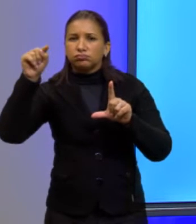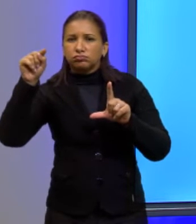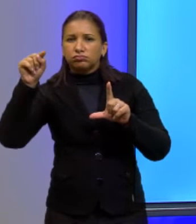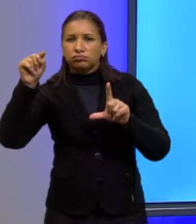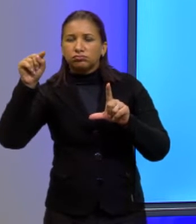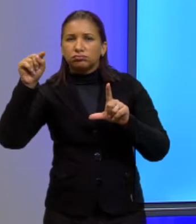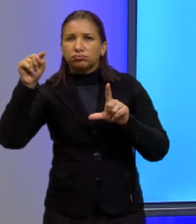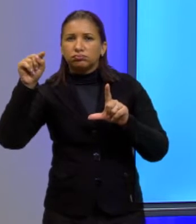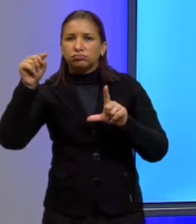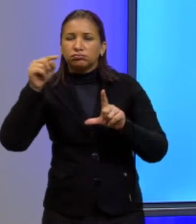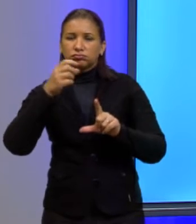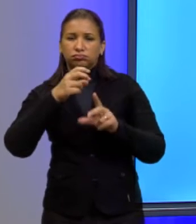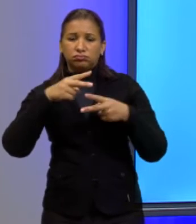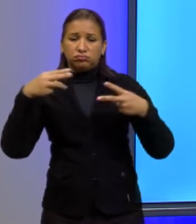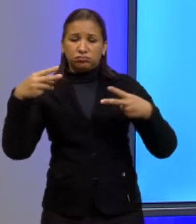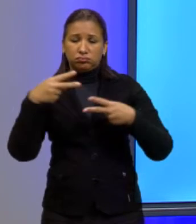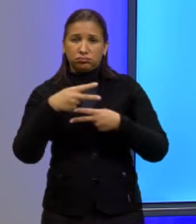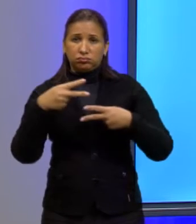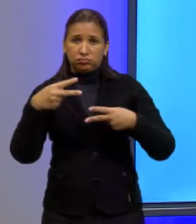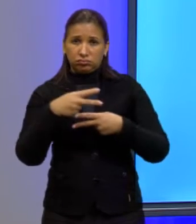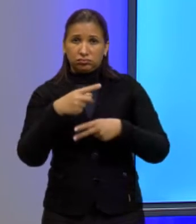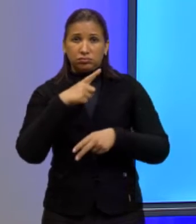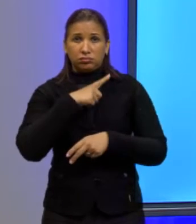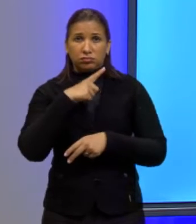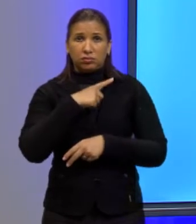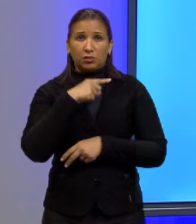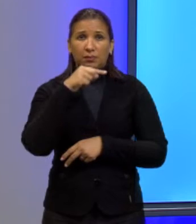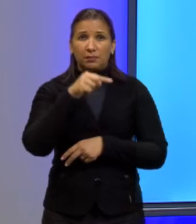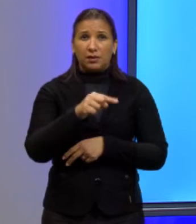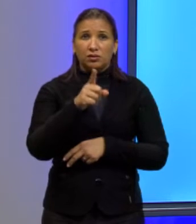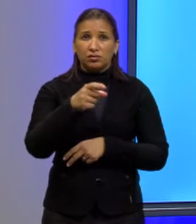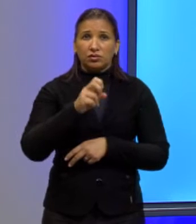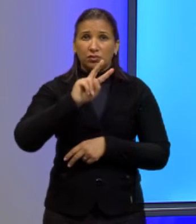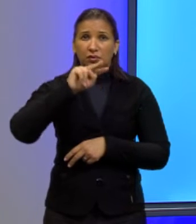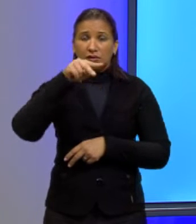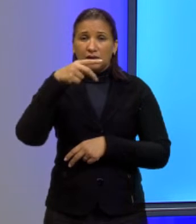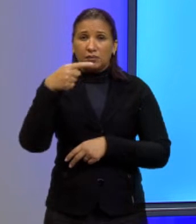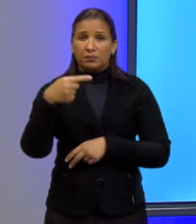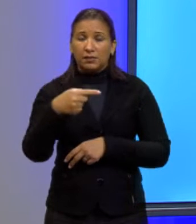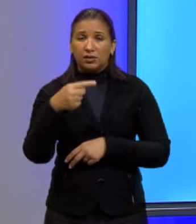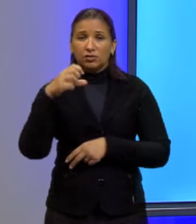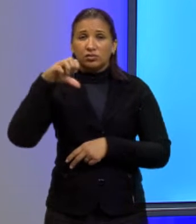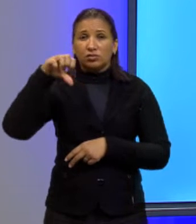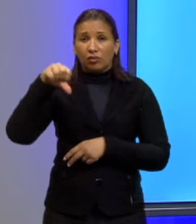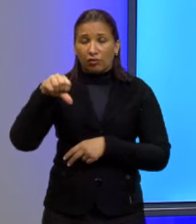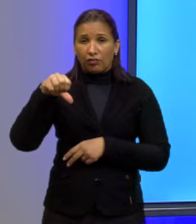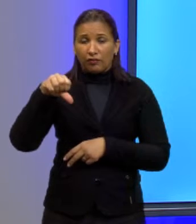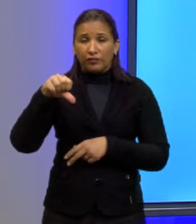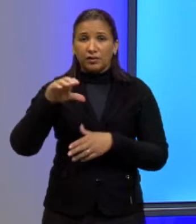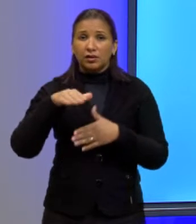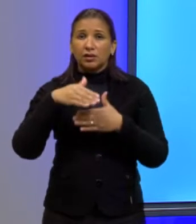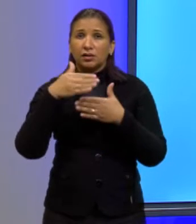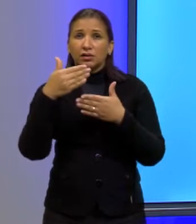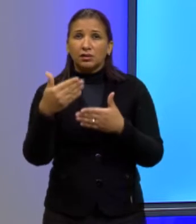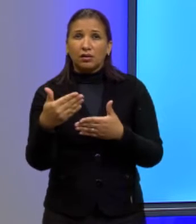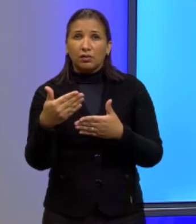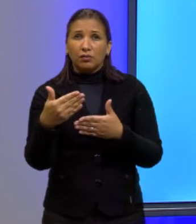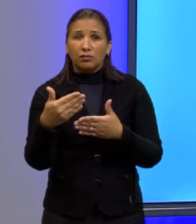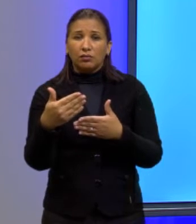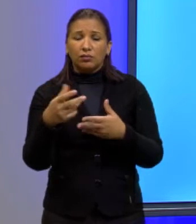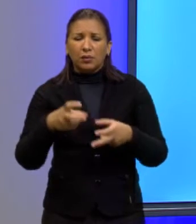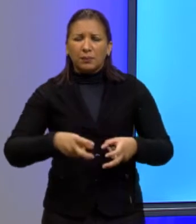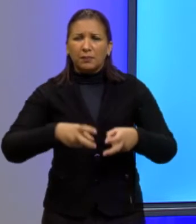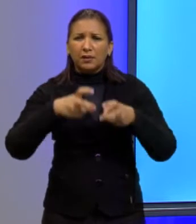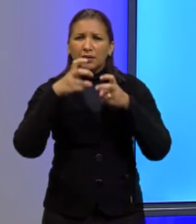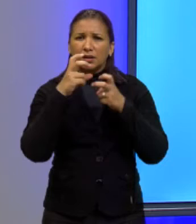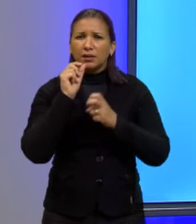da equação, coeficientes, eu tenho menos X ao quadrado mais 9. Ou seja, aqui eu já percebo